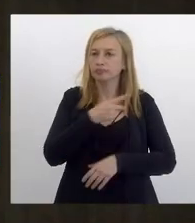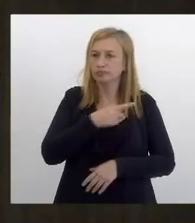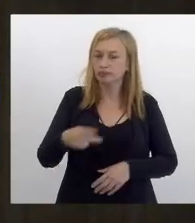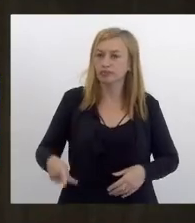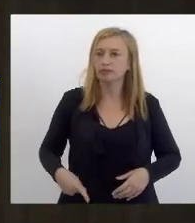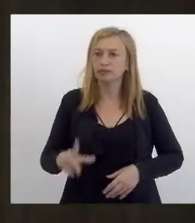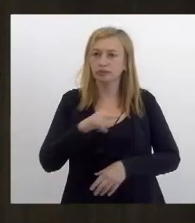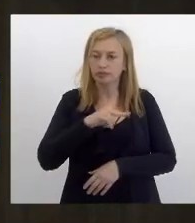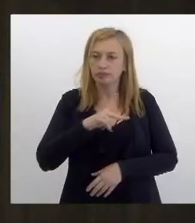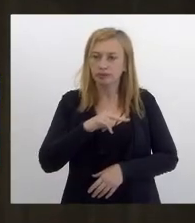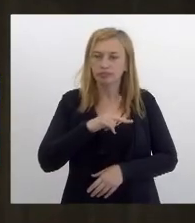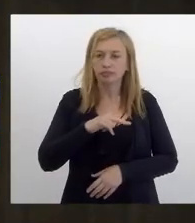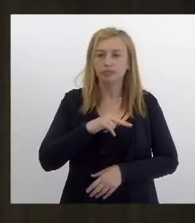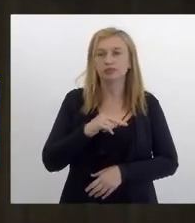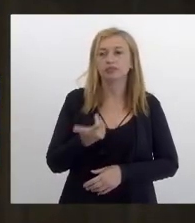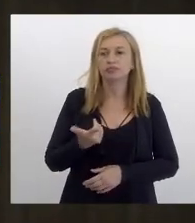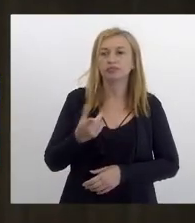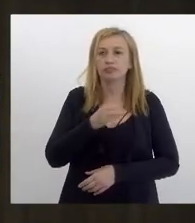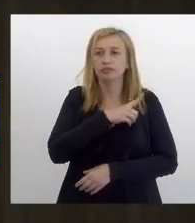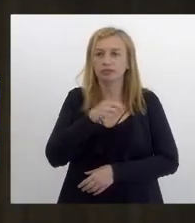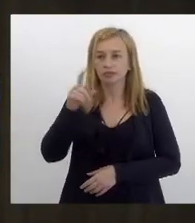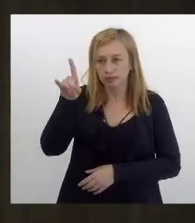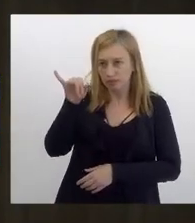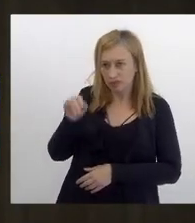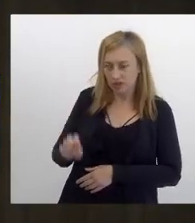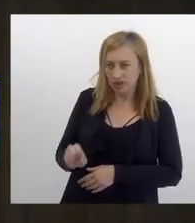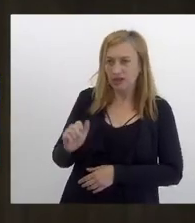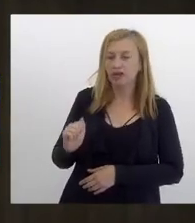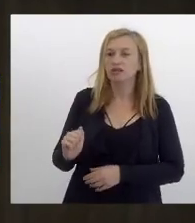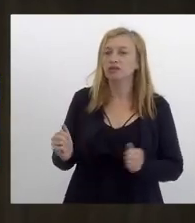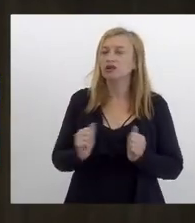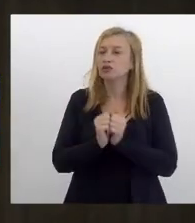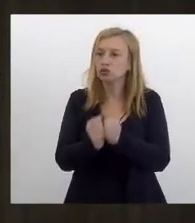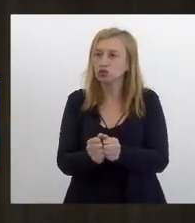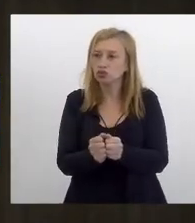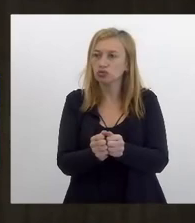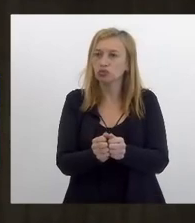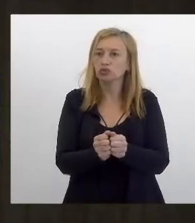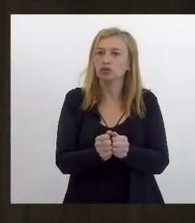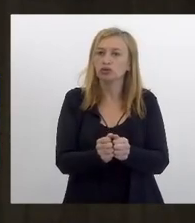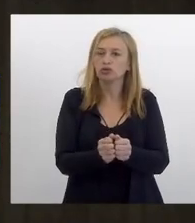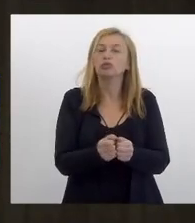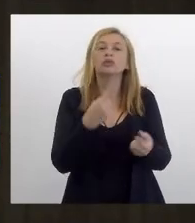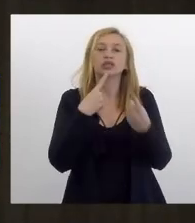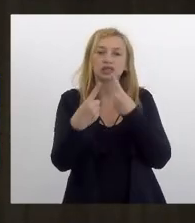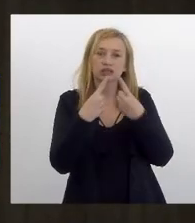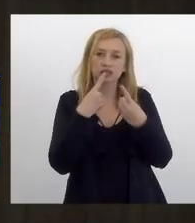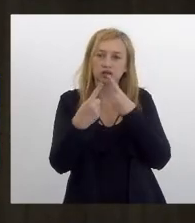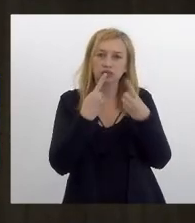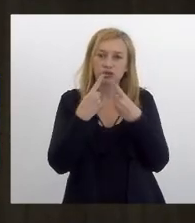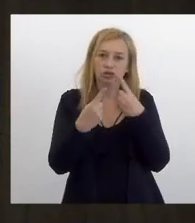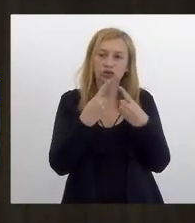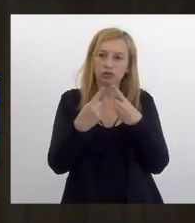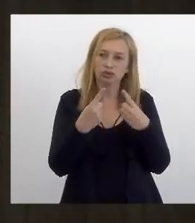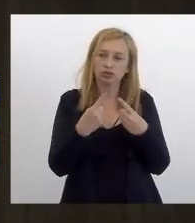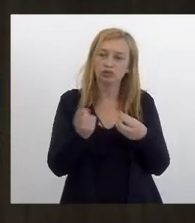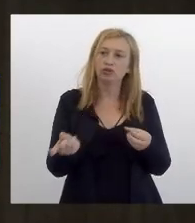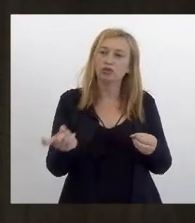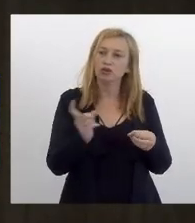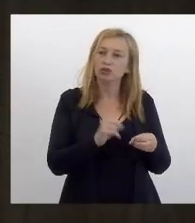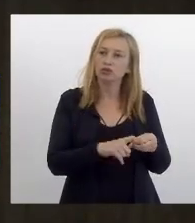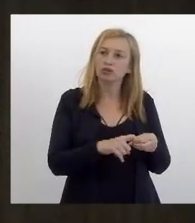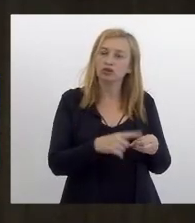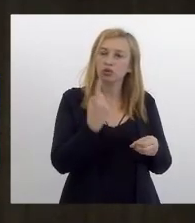está aqui a delegada Daniela Terra que diligenciou junto com o mandato da deputada Franciane para que essa discussão fosse retomada